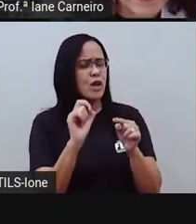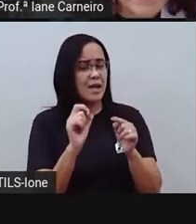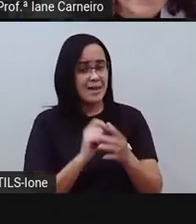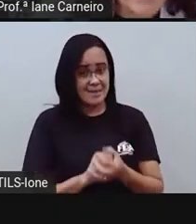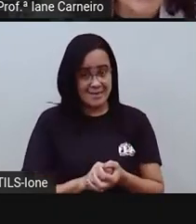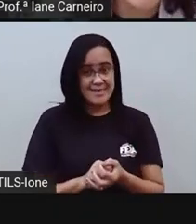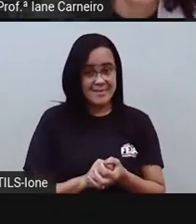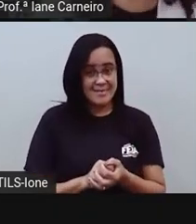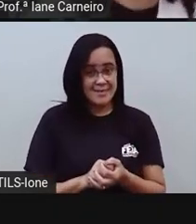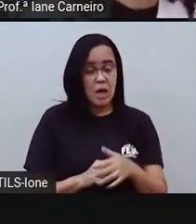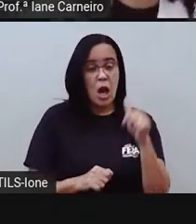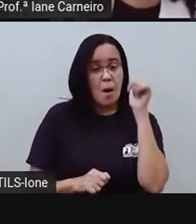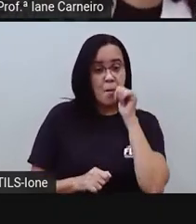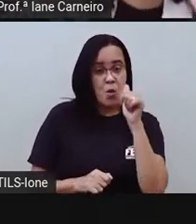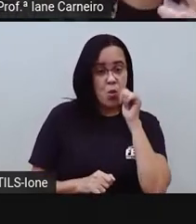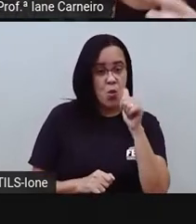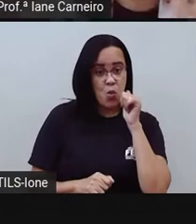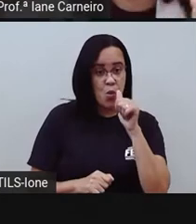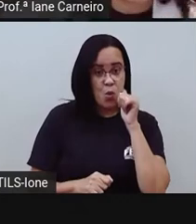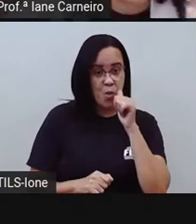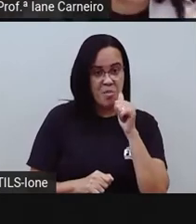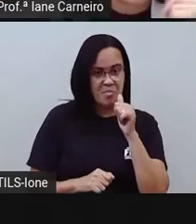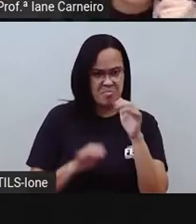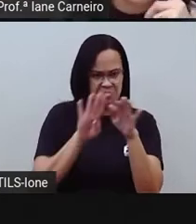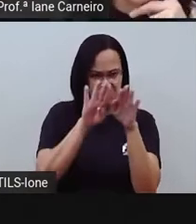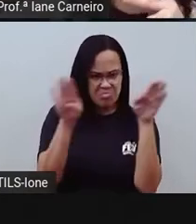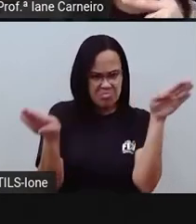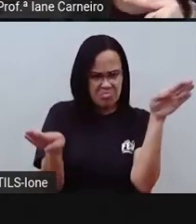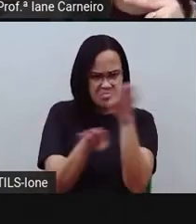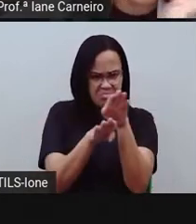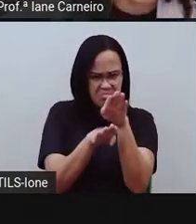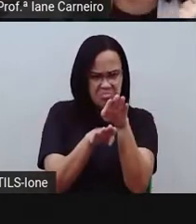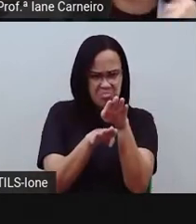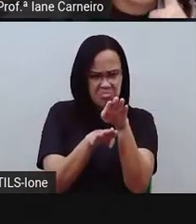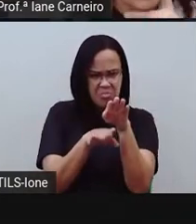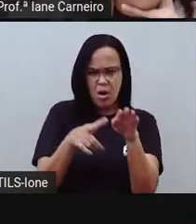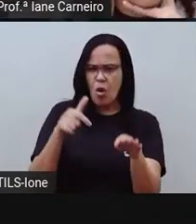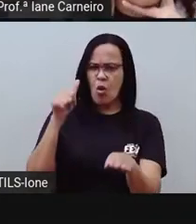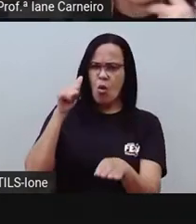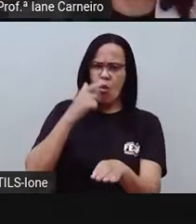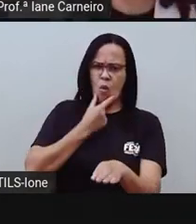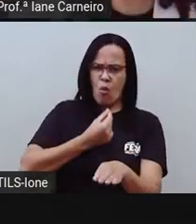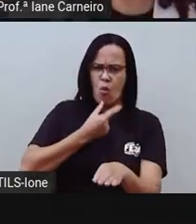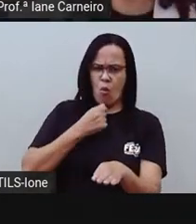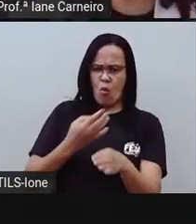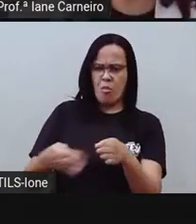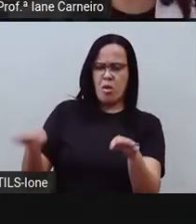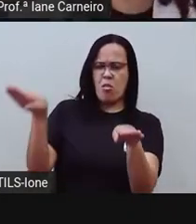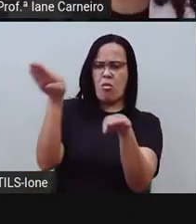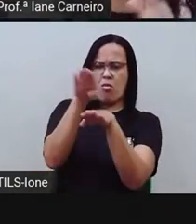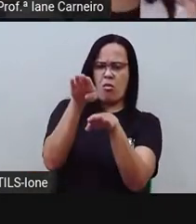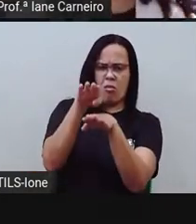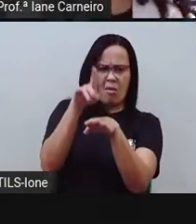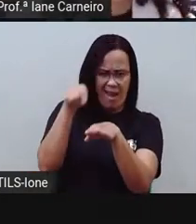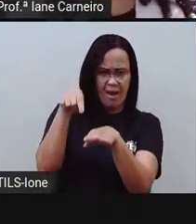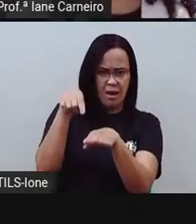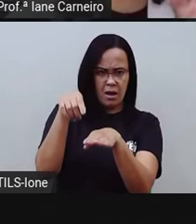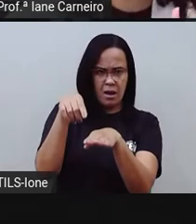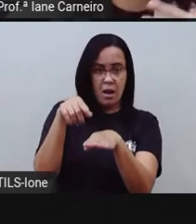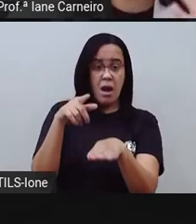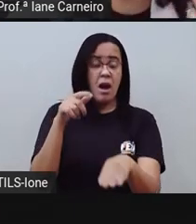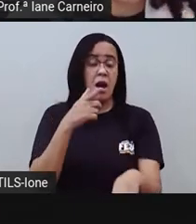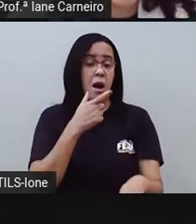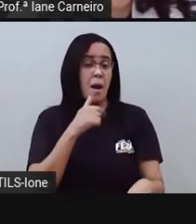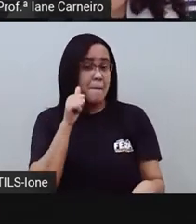consideradas, né? Menos capazes do que os meninos. Veja se pode isso. Não pode, né? Hoje gente vê aí a